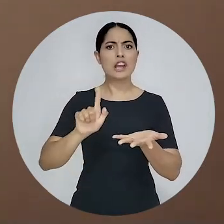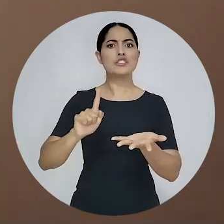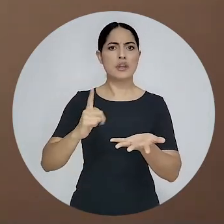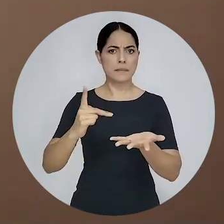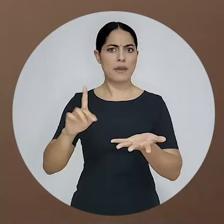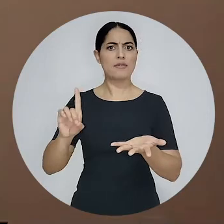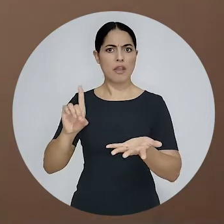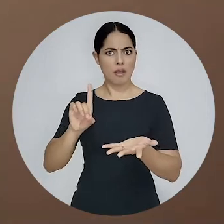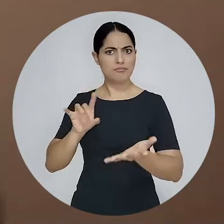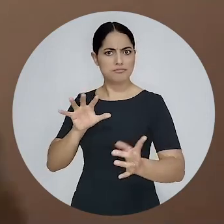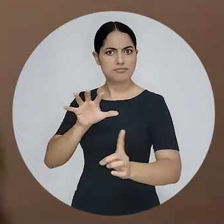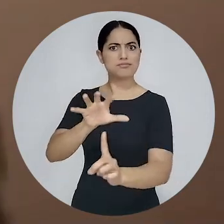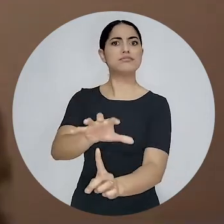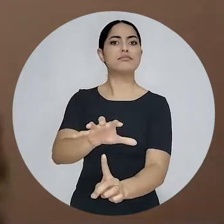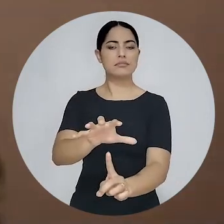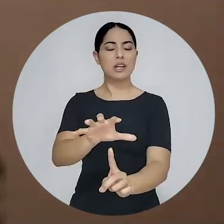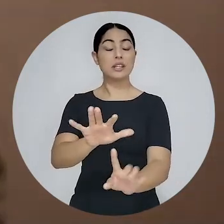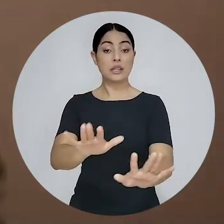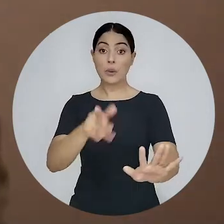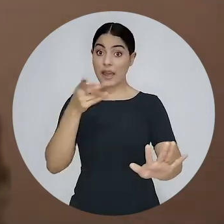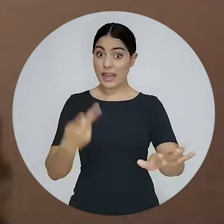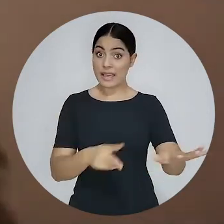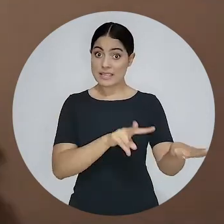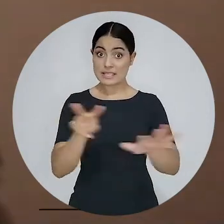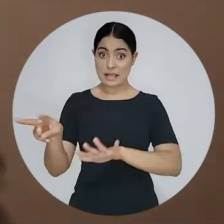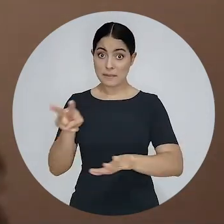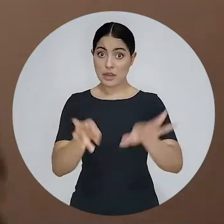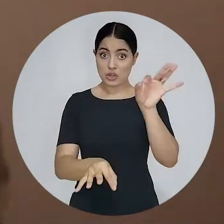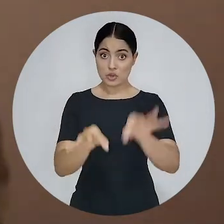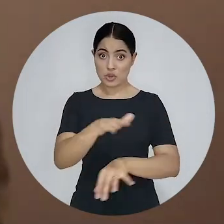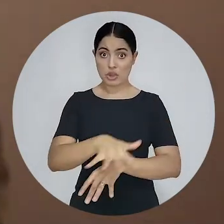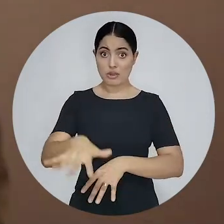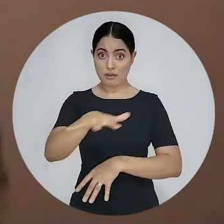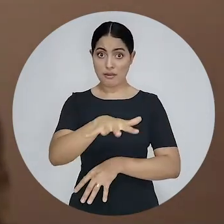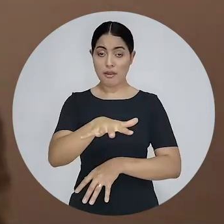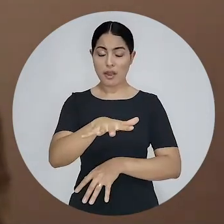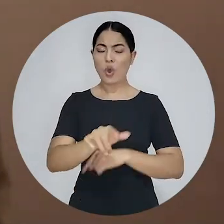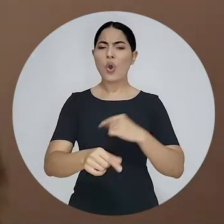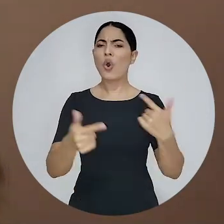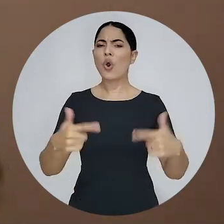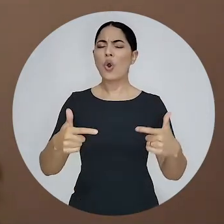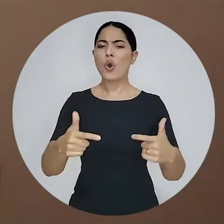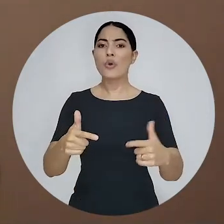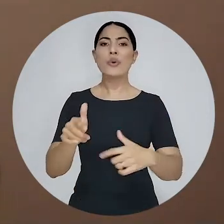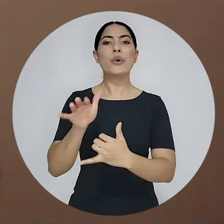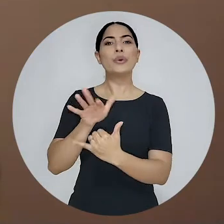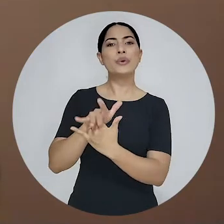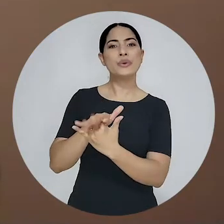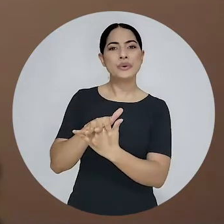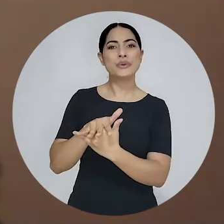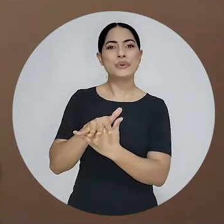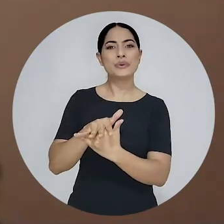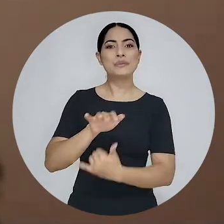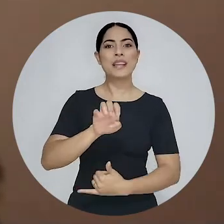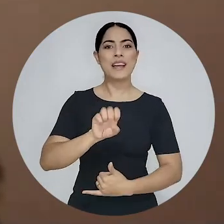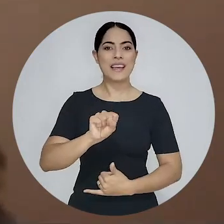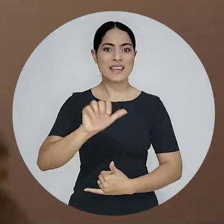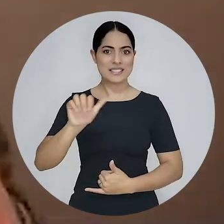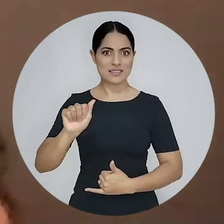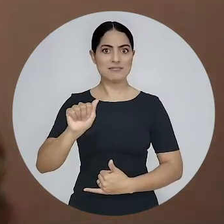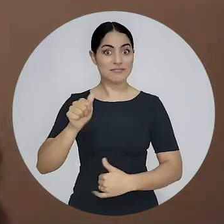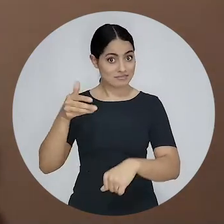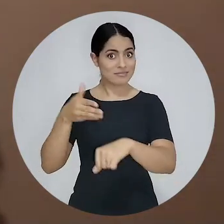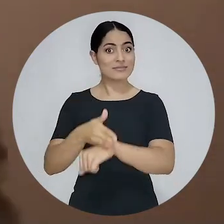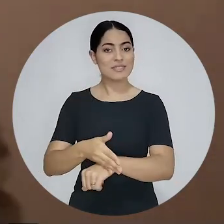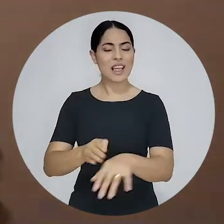proteção de dados toca. E a gente conseguiu, para essa Semana Jurídica, que está disponível no YouTube da ESA Nacional,